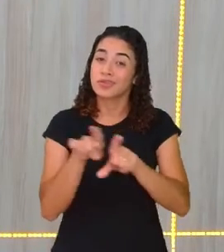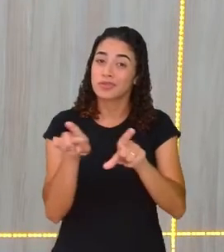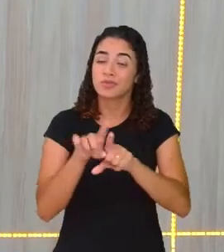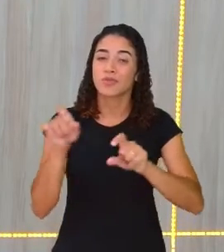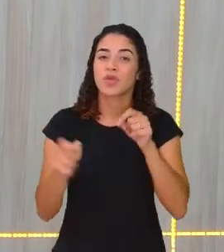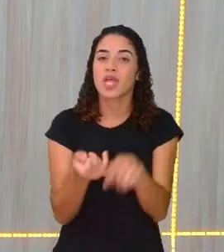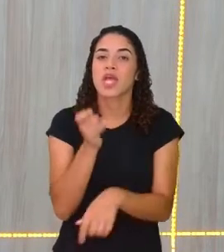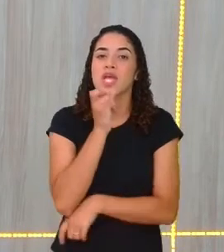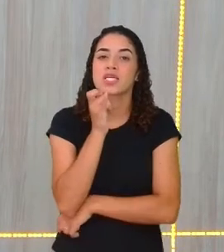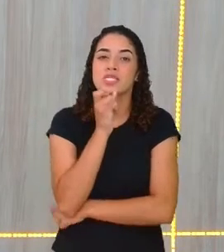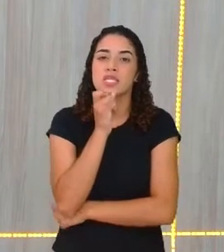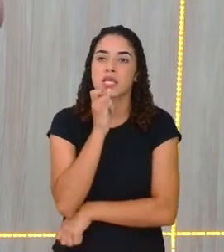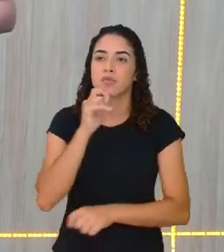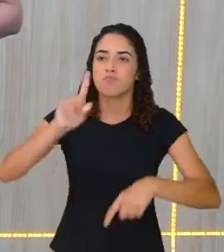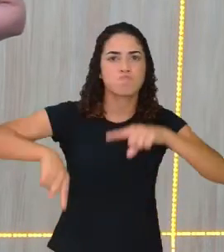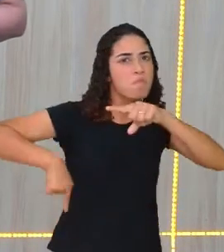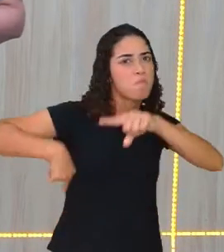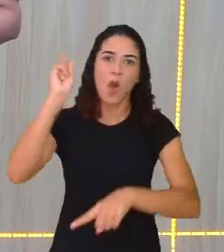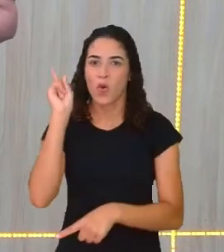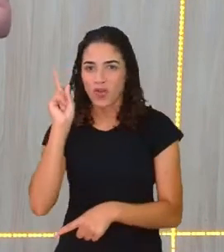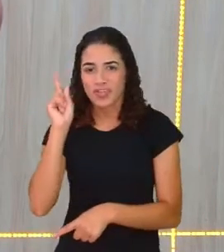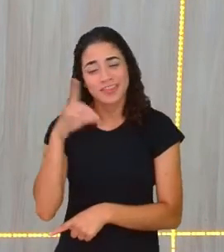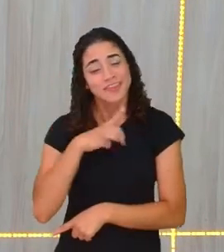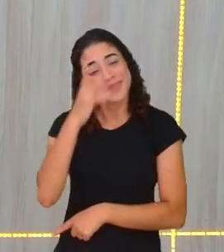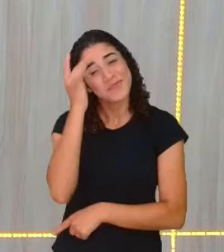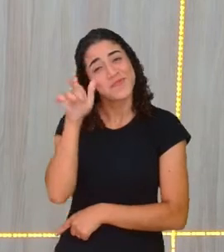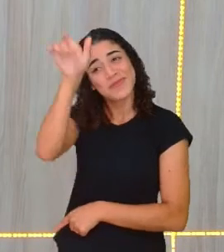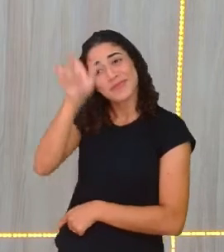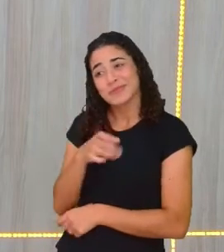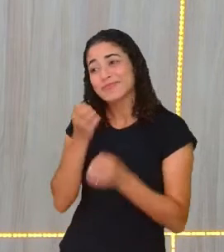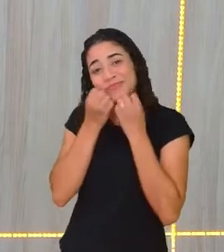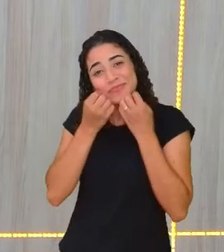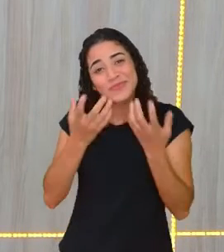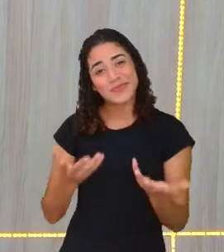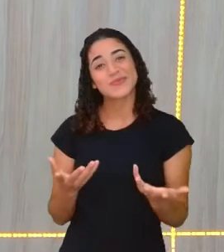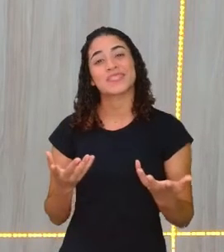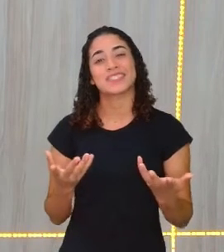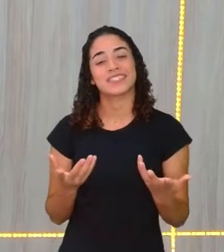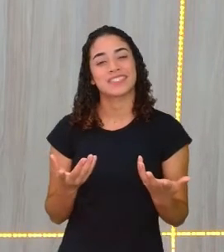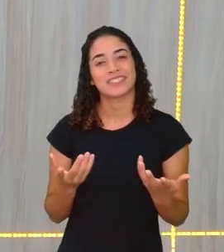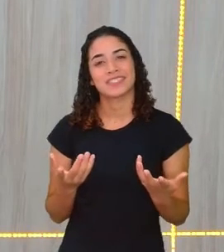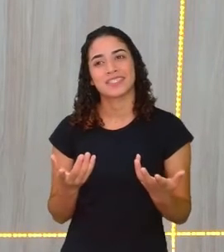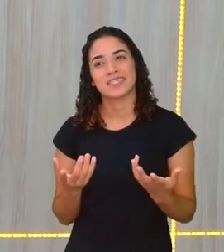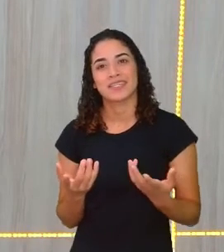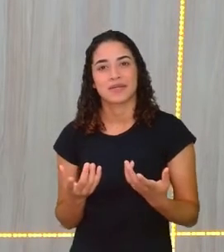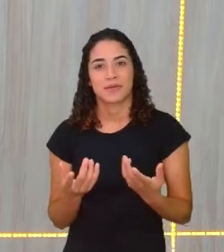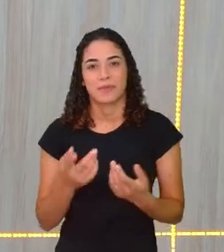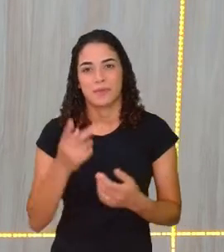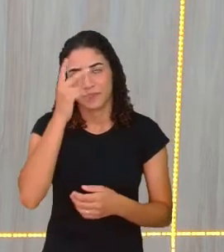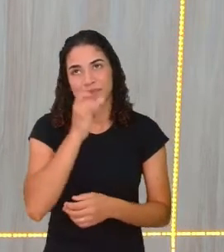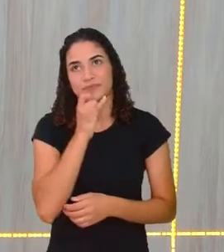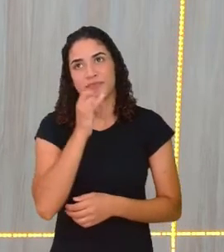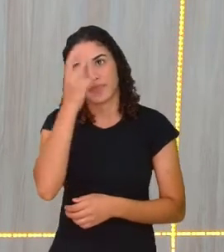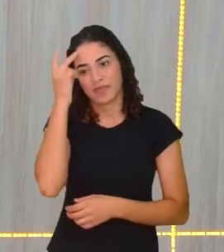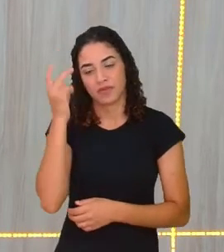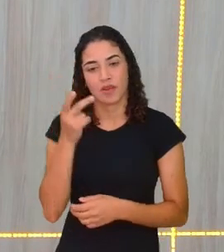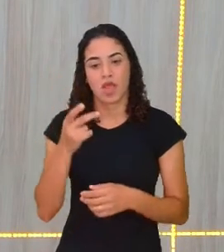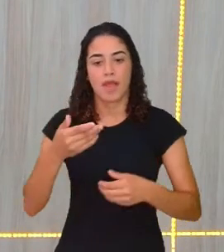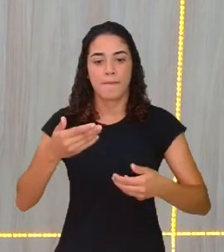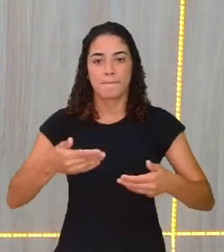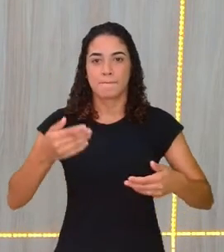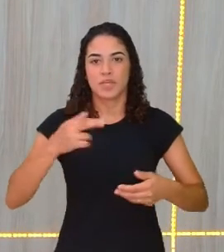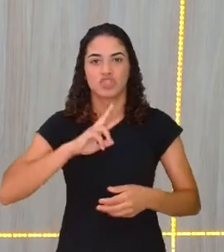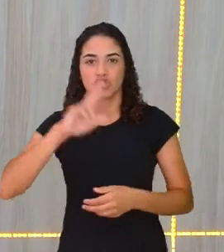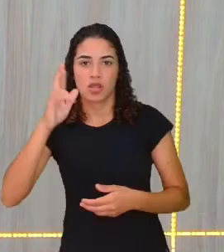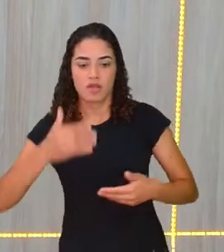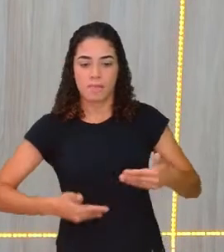exemplos de superação. Nós temos pessoas boas, que não tratam os seus empregados como